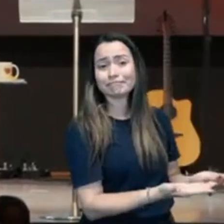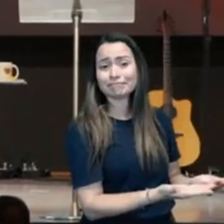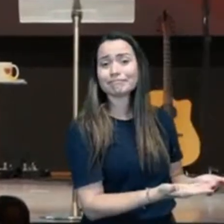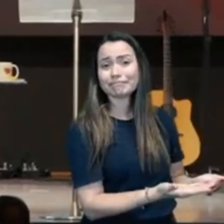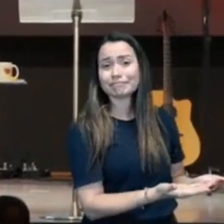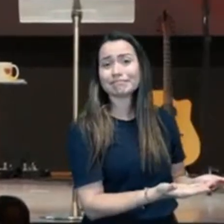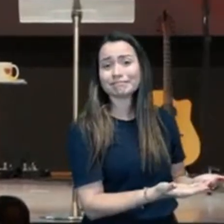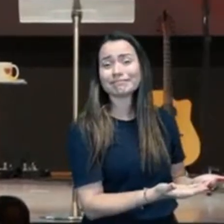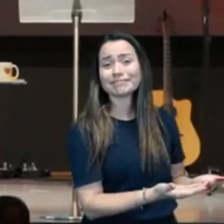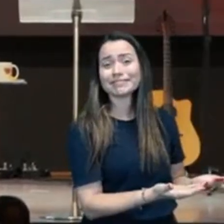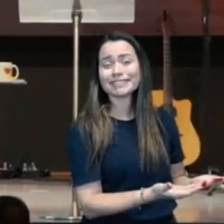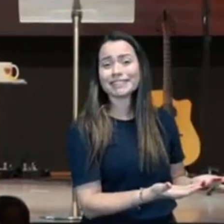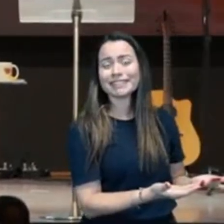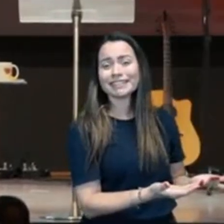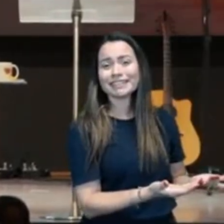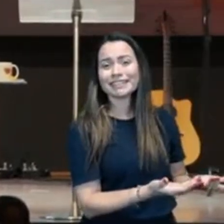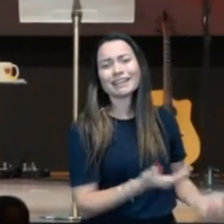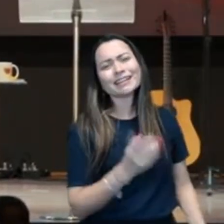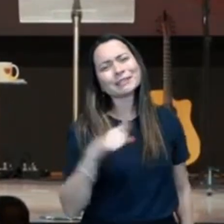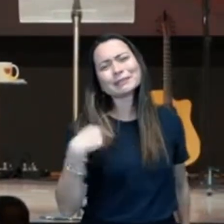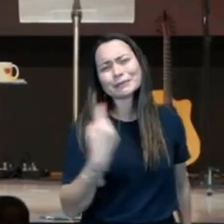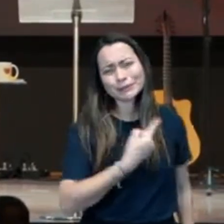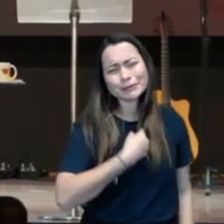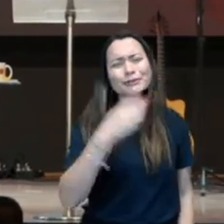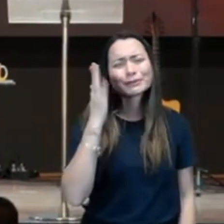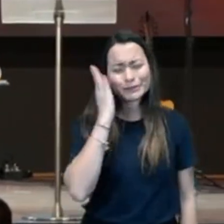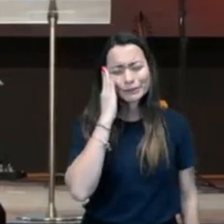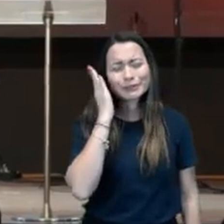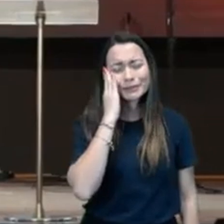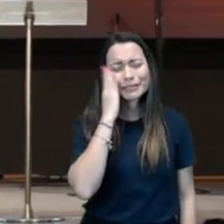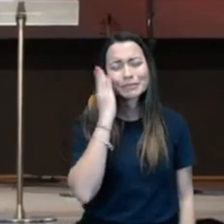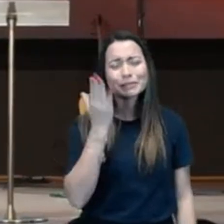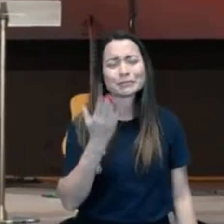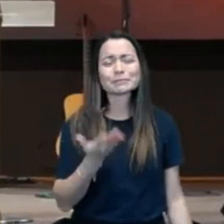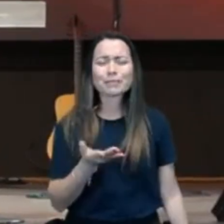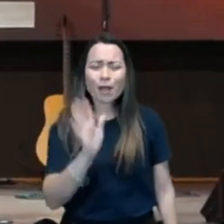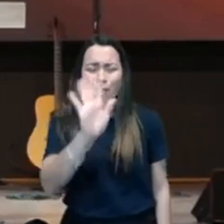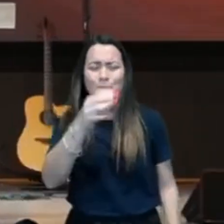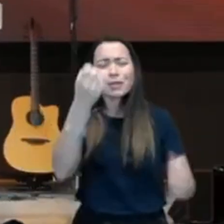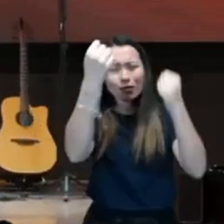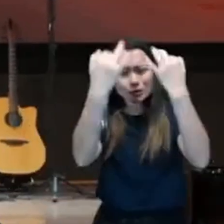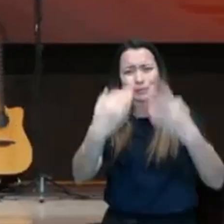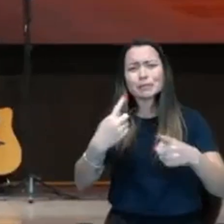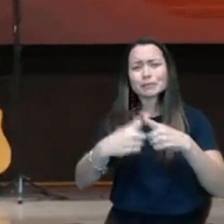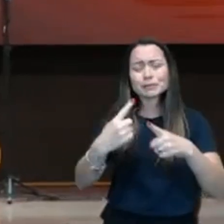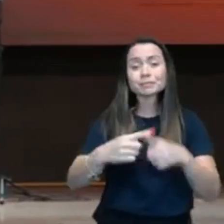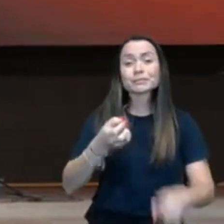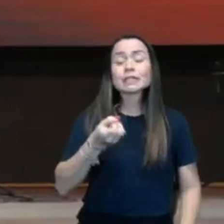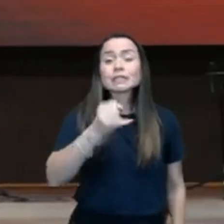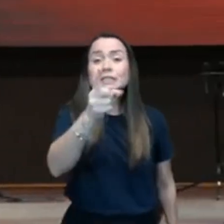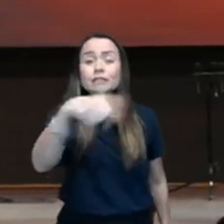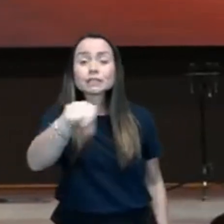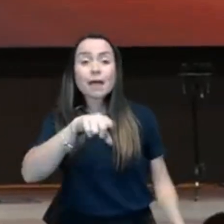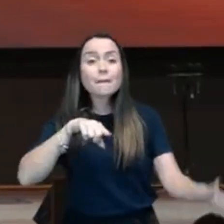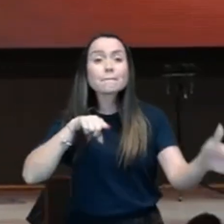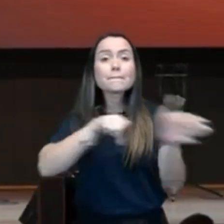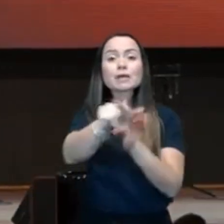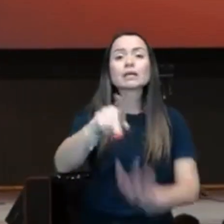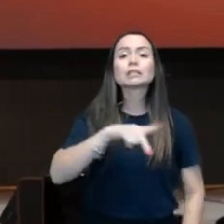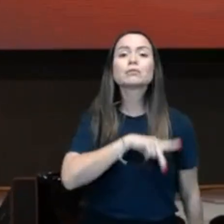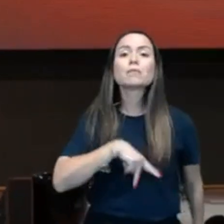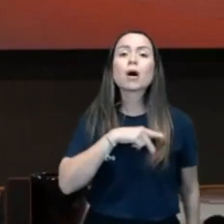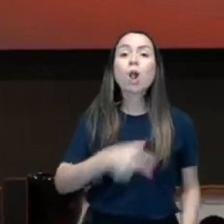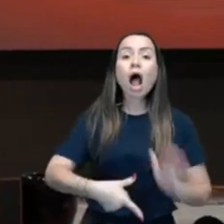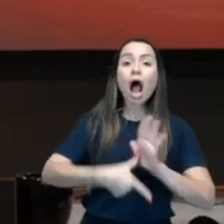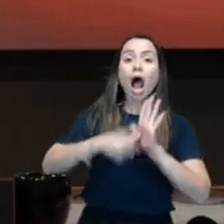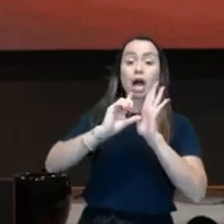permanecer em Jesus. Eu vou explicar porquê. Se você perguntasse para o apóstolo Paulo, antes de se converter,